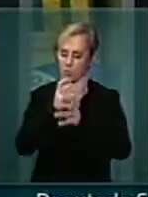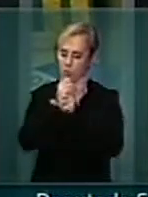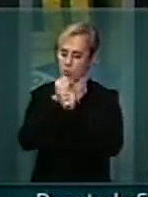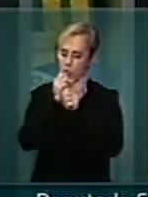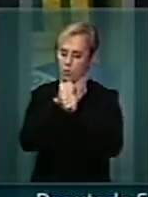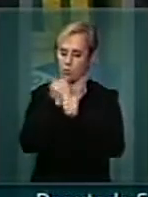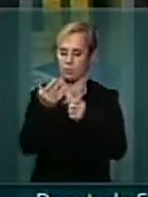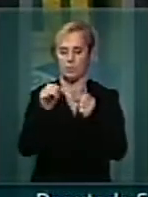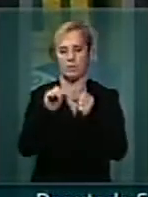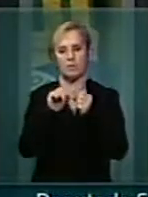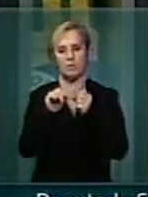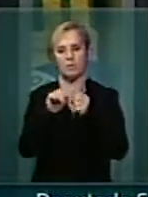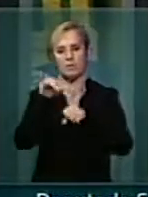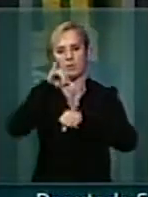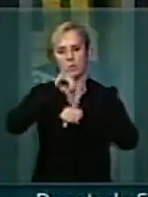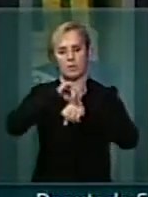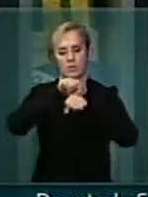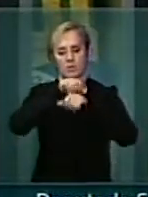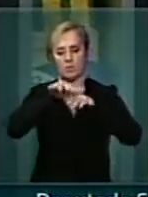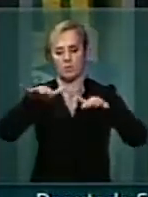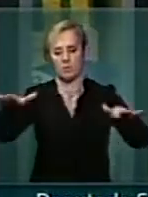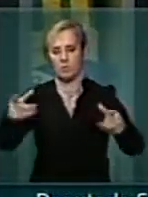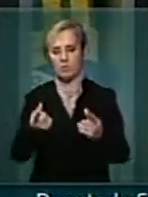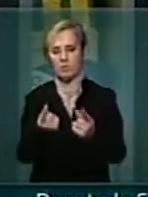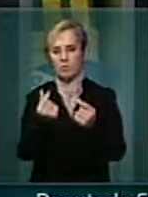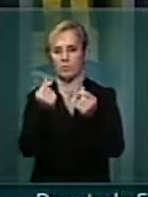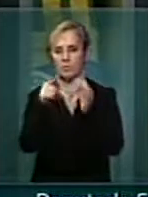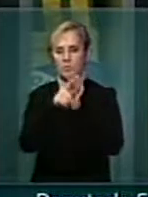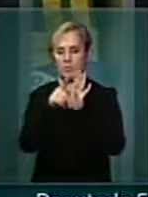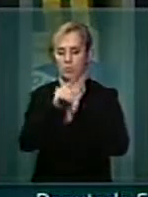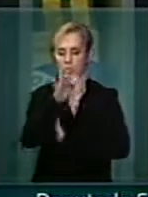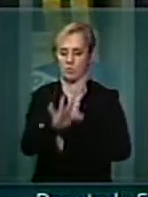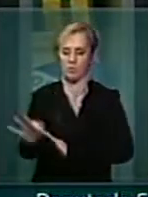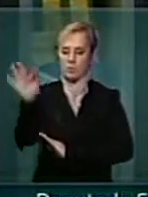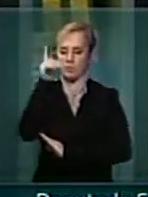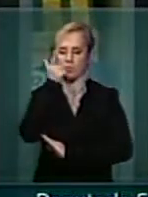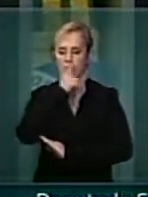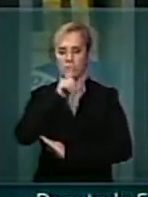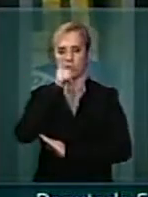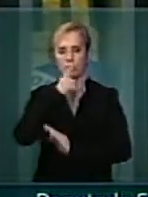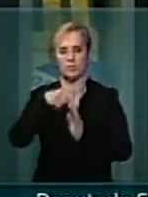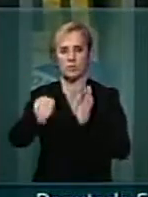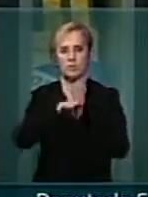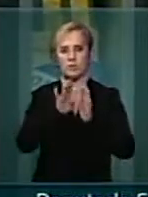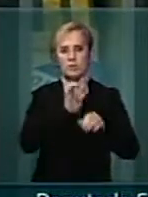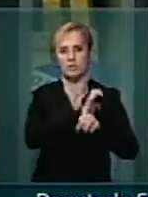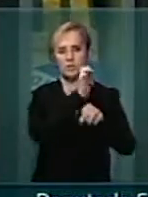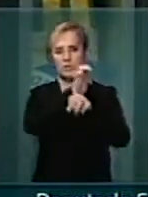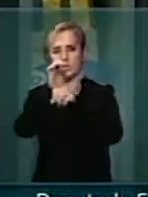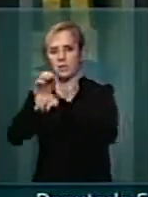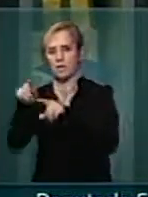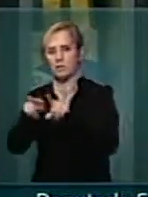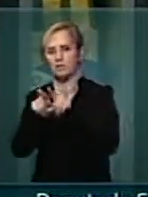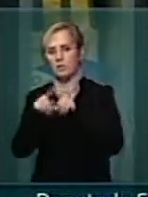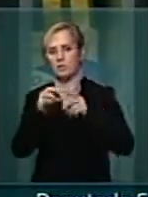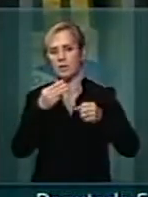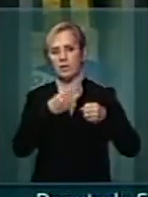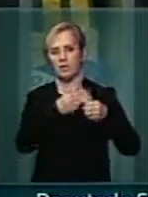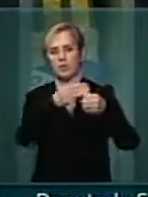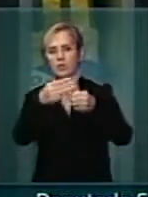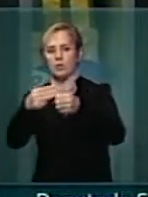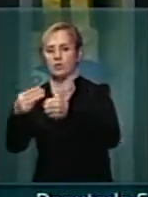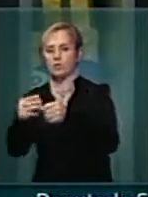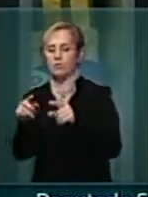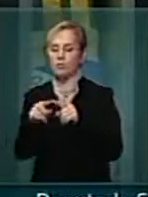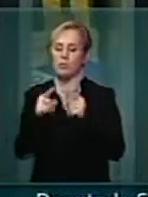fazer com que a descentralização dos recursos federais pudesse chegar a estados e municípios do nosso país. Mas não. O governo